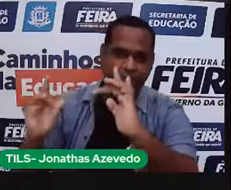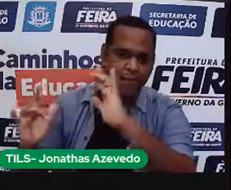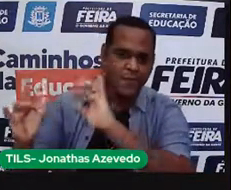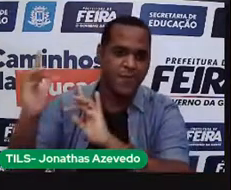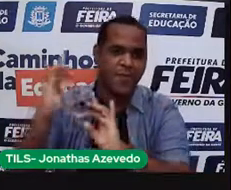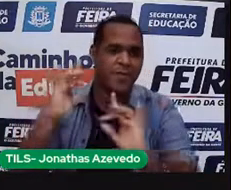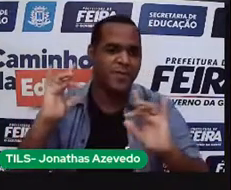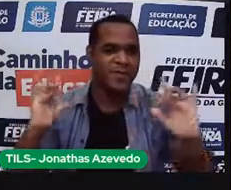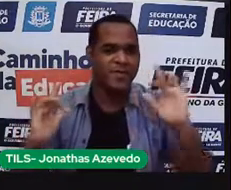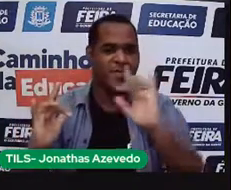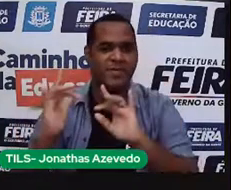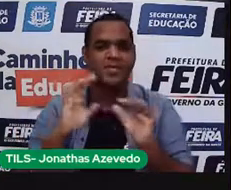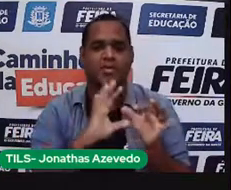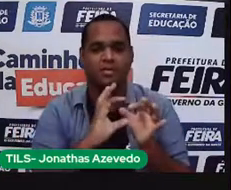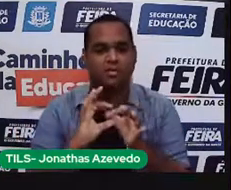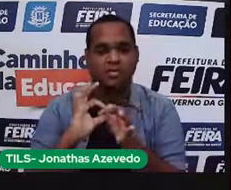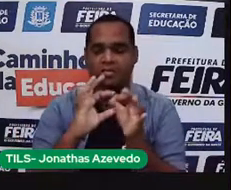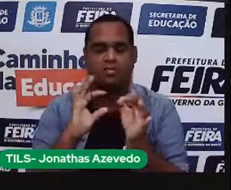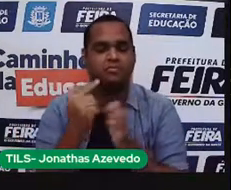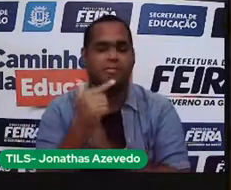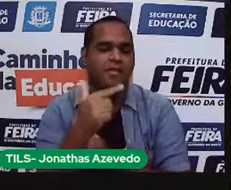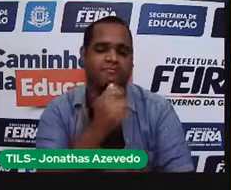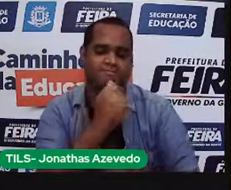eles ficam afastados uns dos outros.